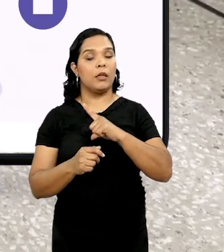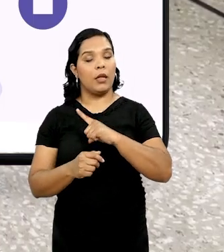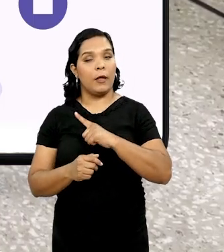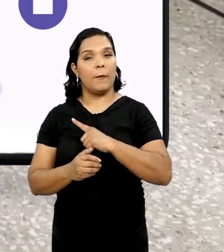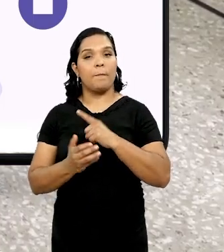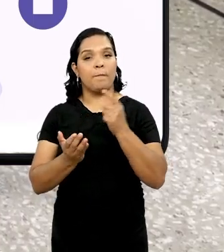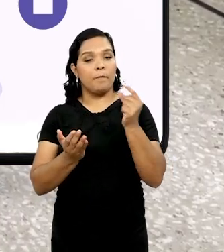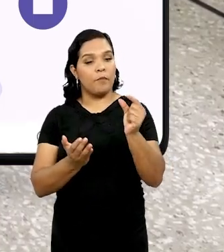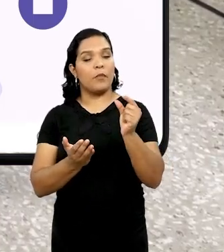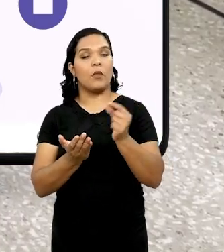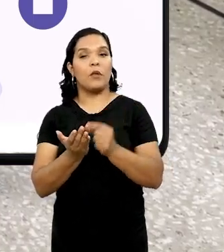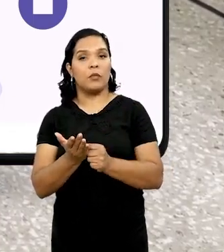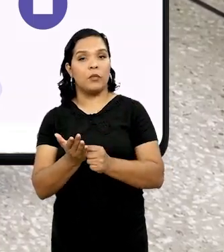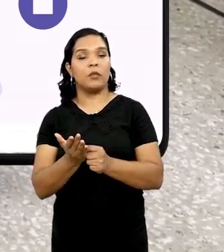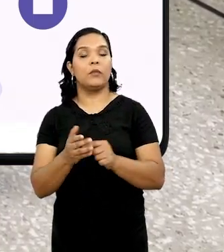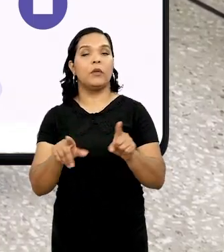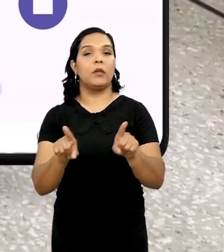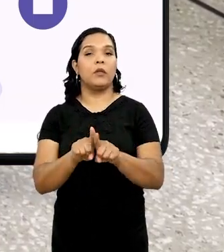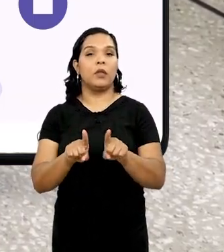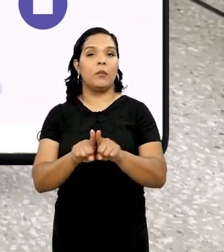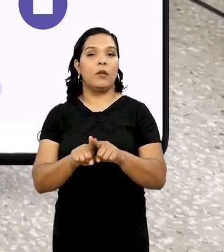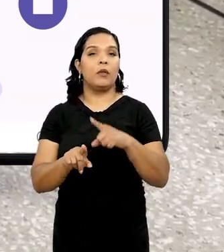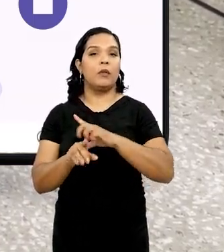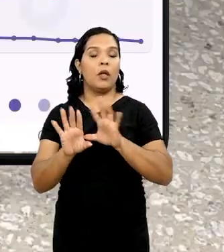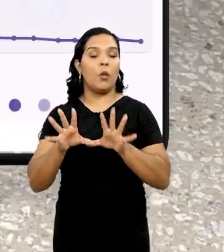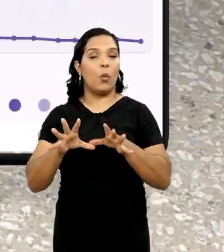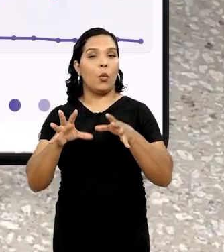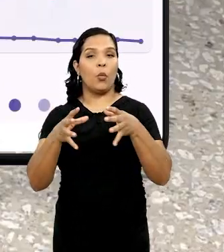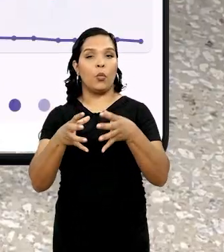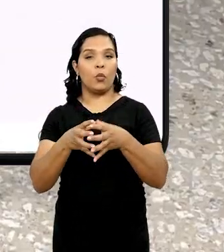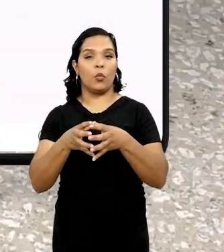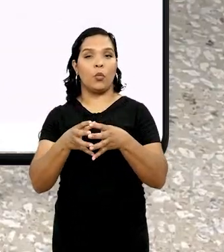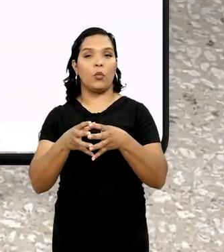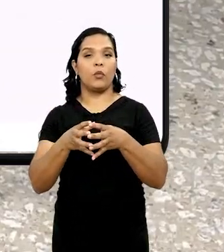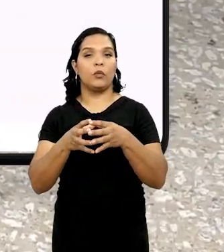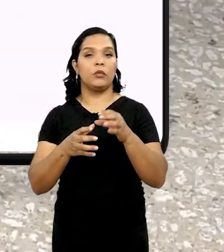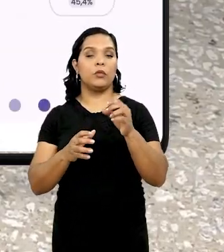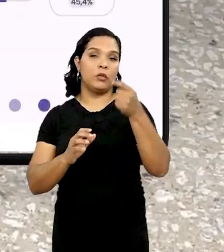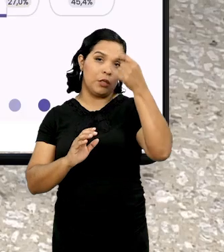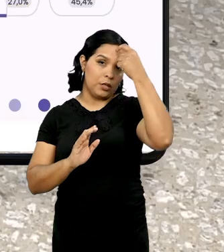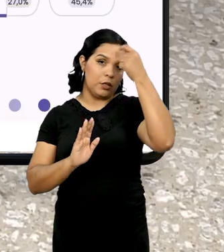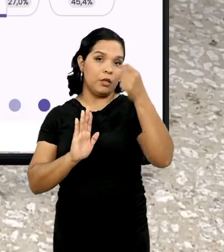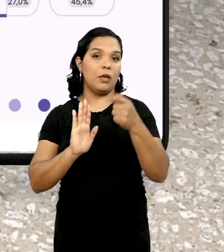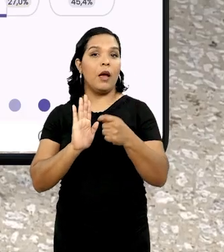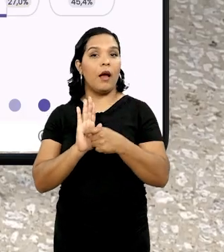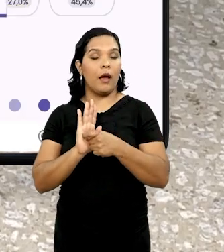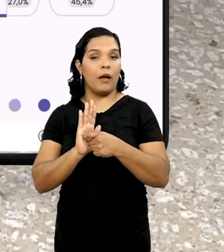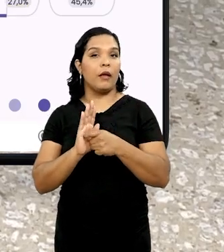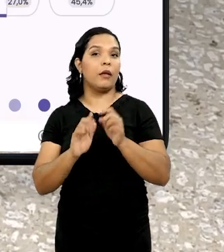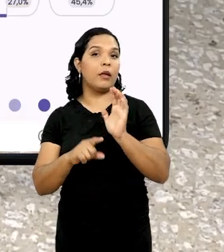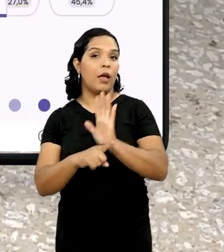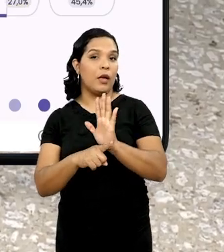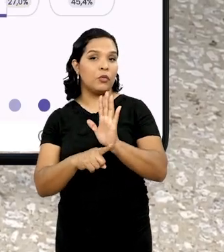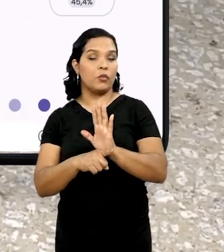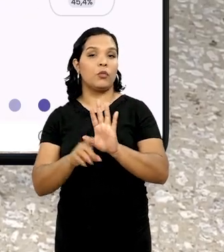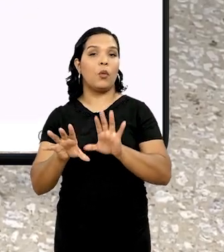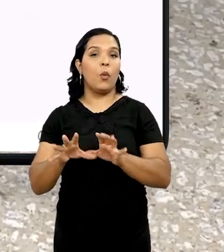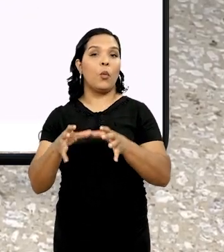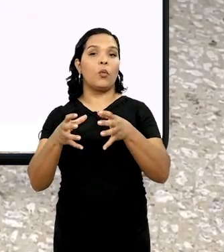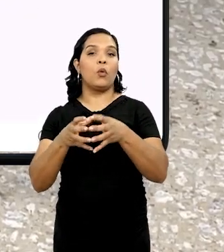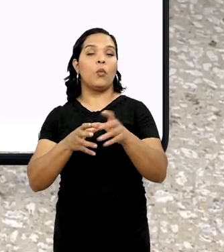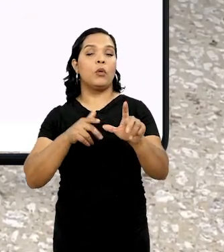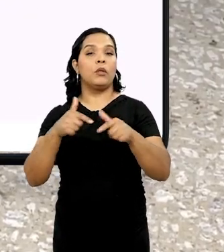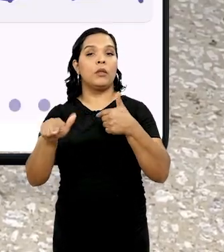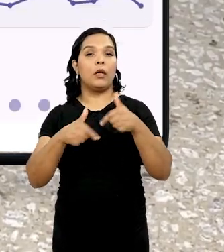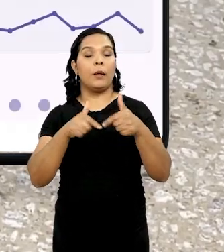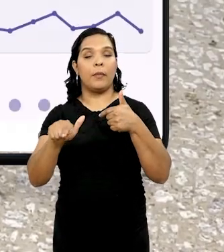e hoje nós contamos também com um time de inteligência artificial, e esse time